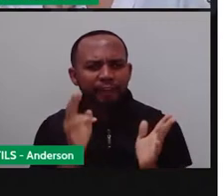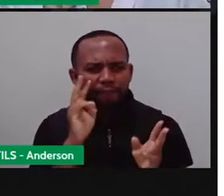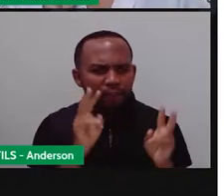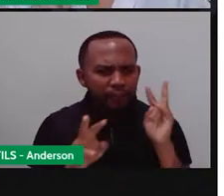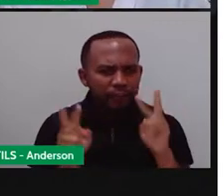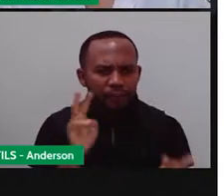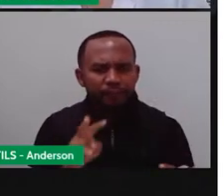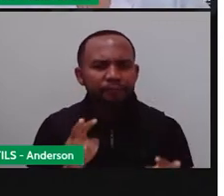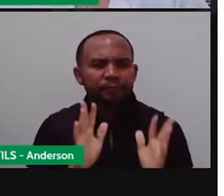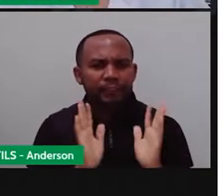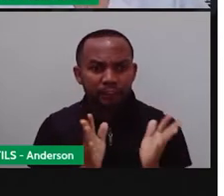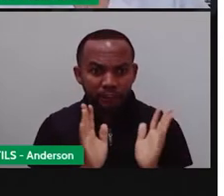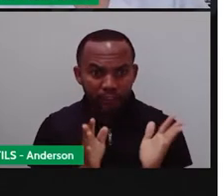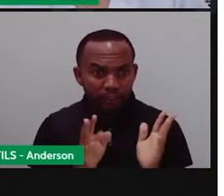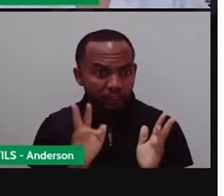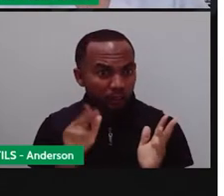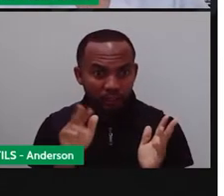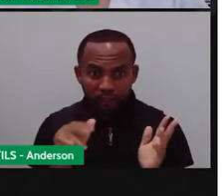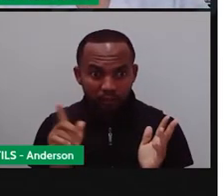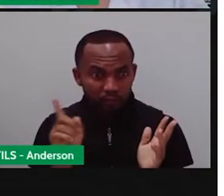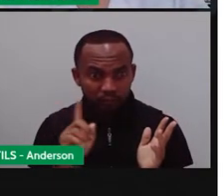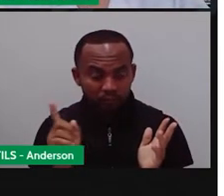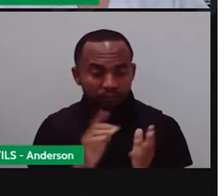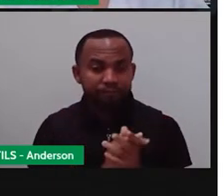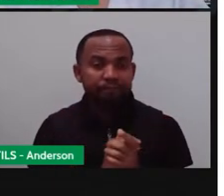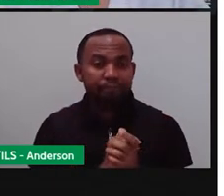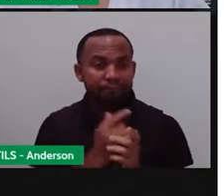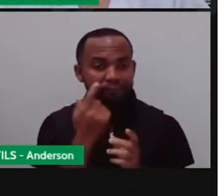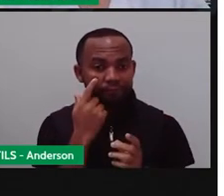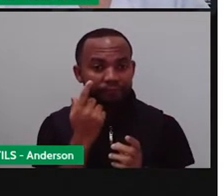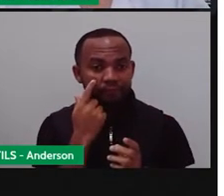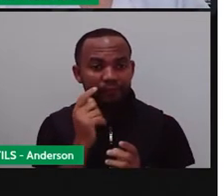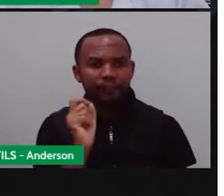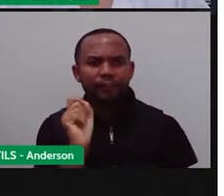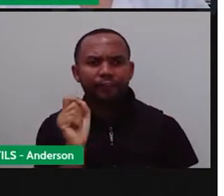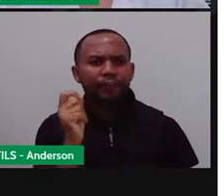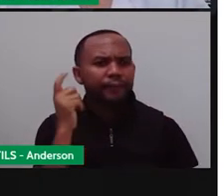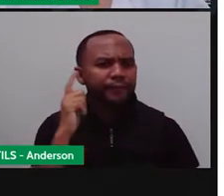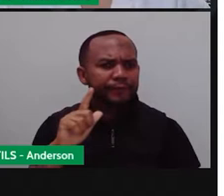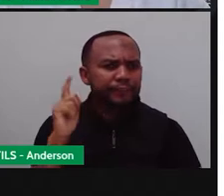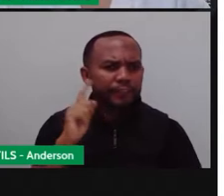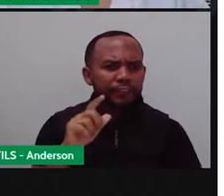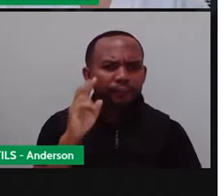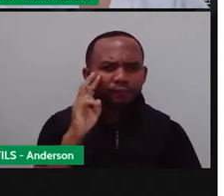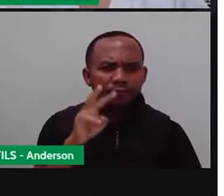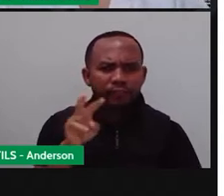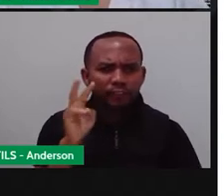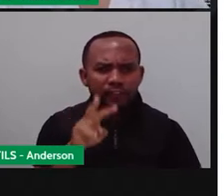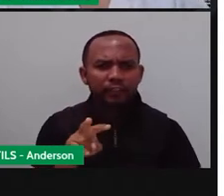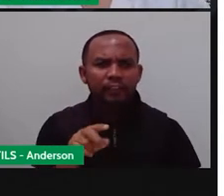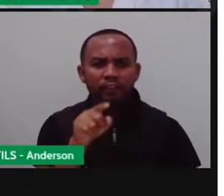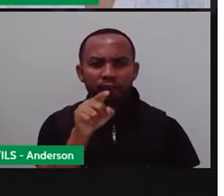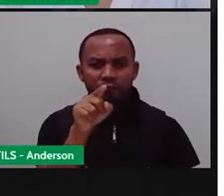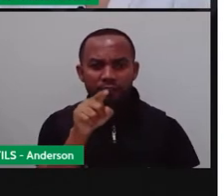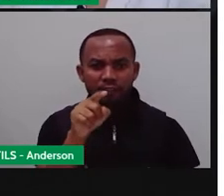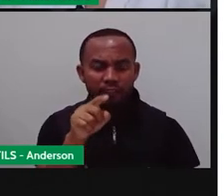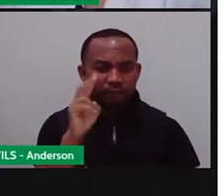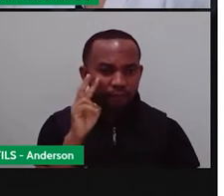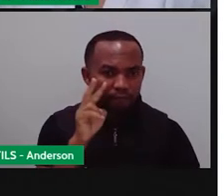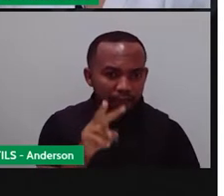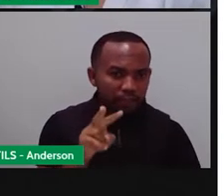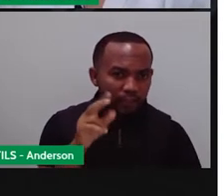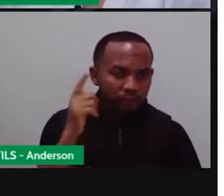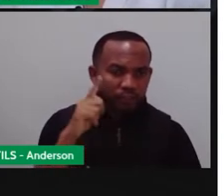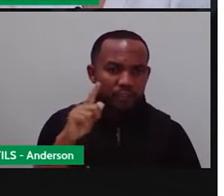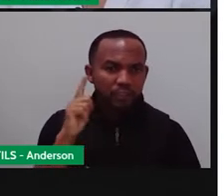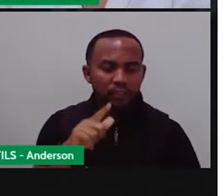também? Ainda não descobriu? Hum... E quem é que conseguiu descobrir? Se você conseguiu descobrir, você vai